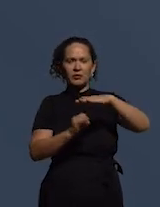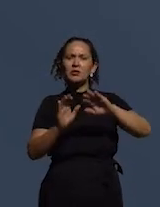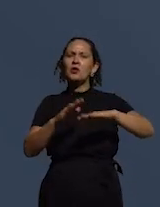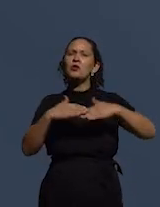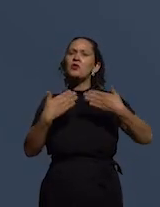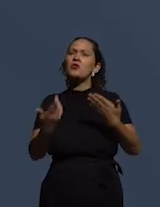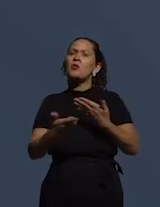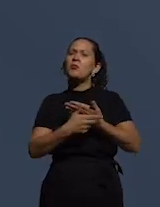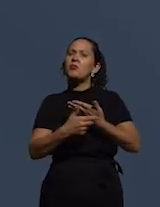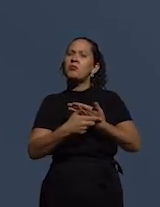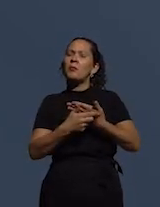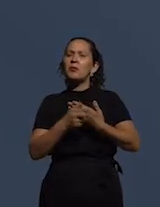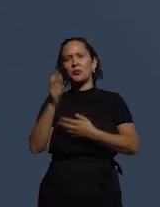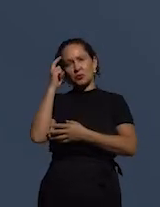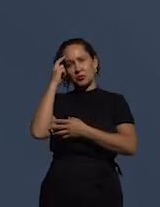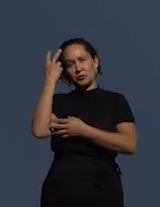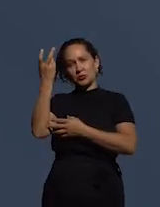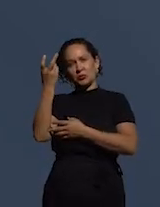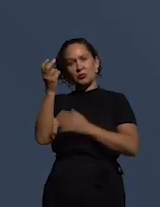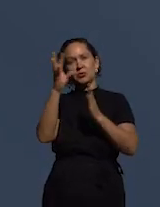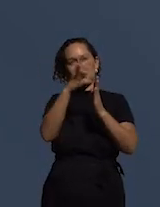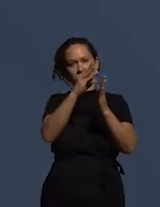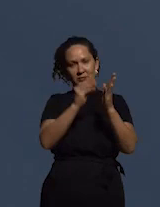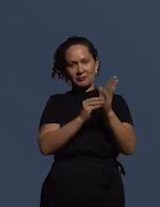de símbolos e cultura nesse modelo